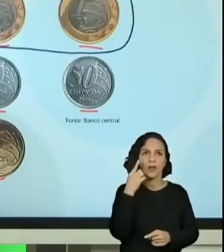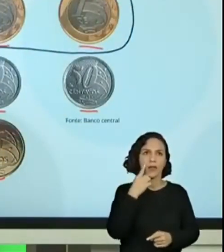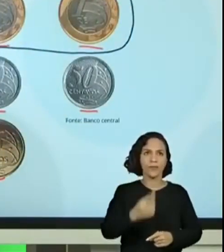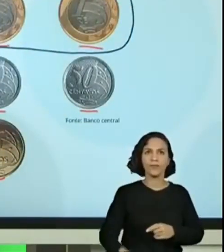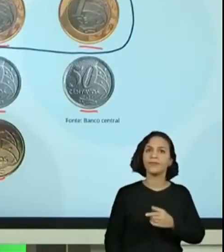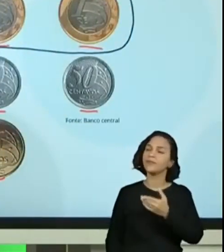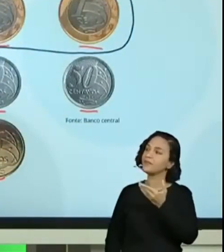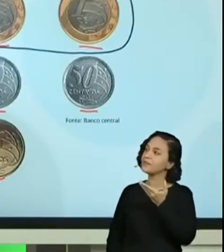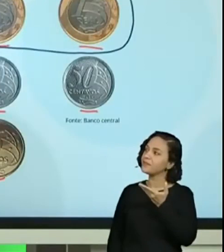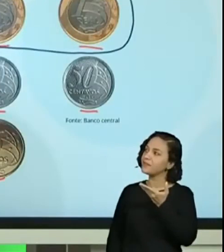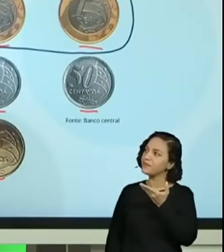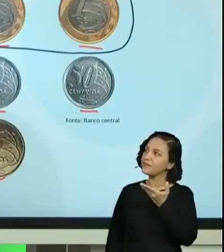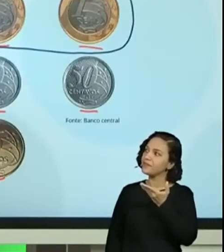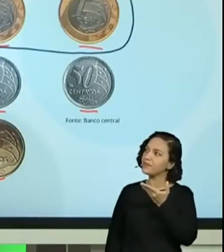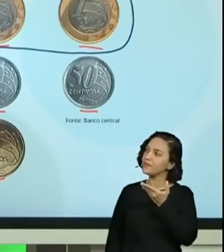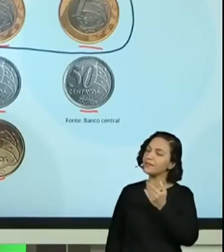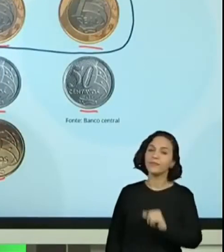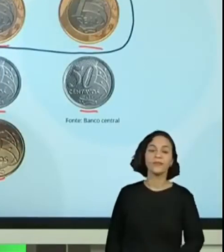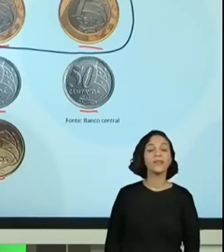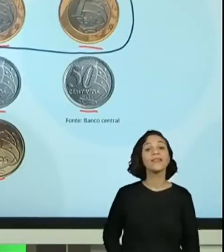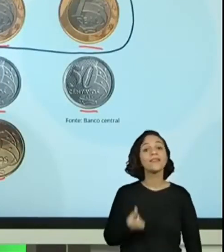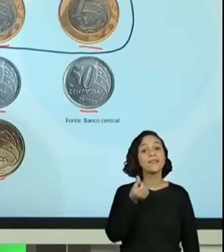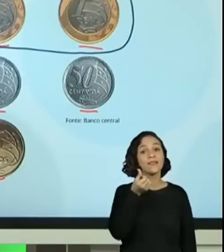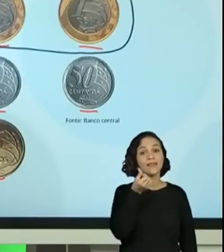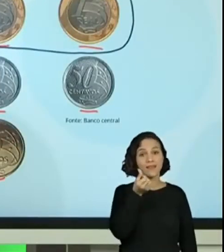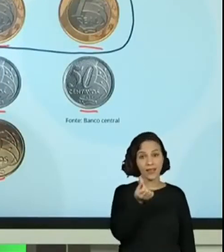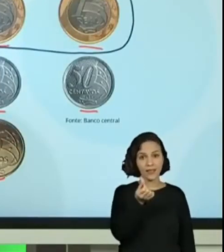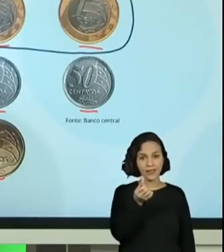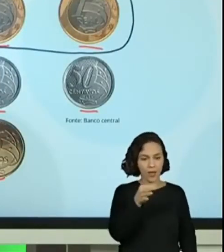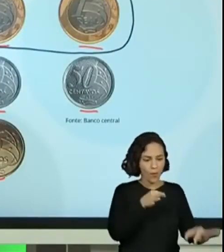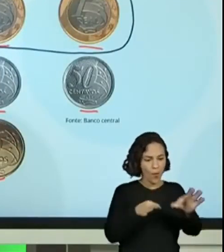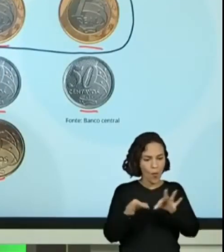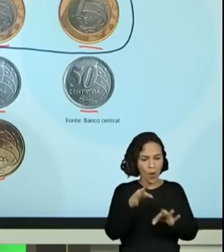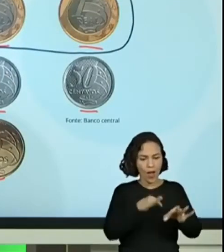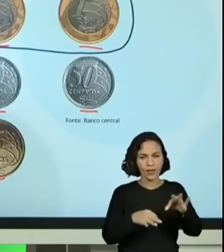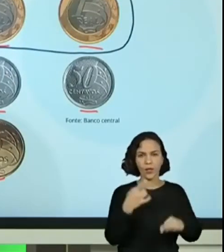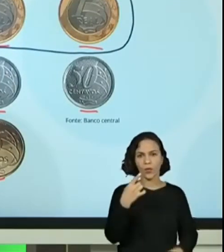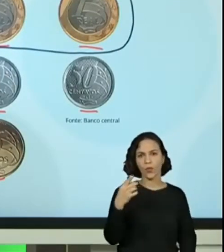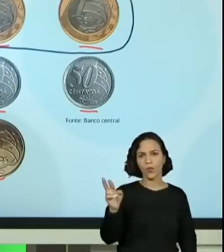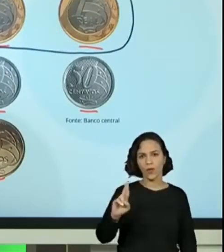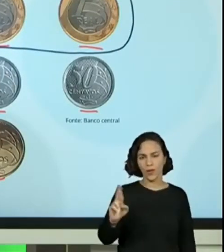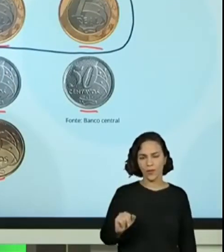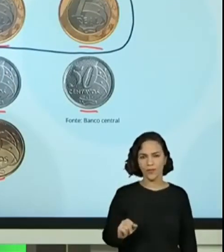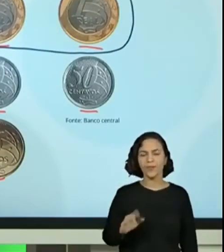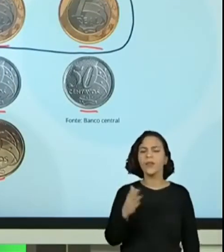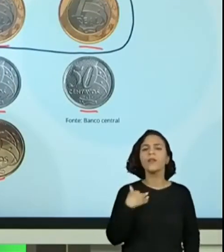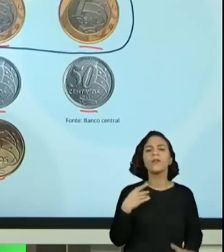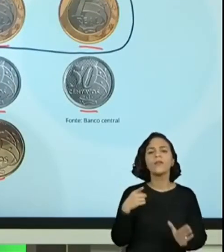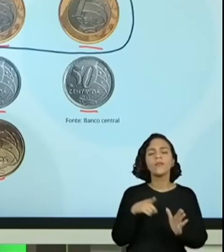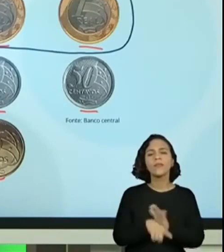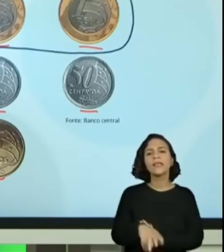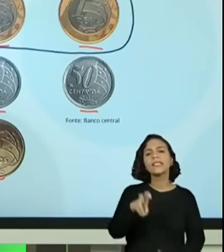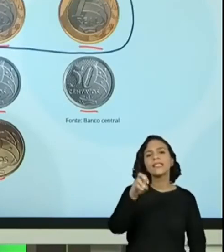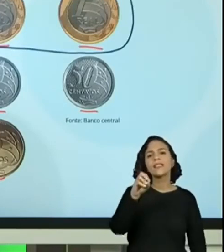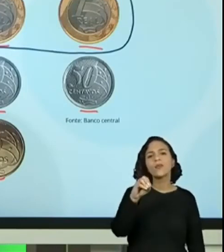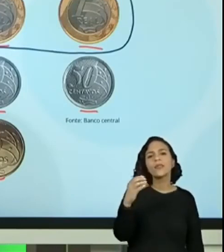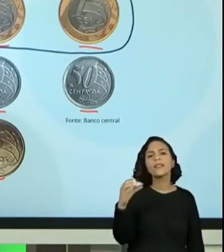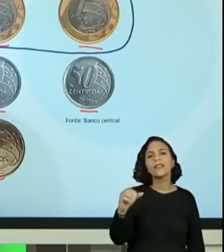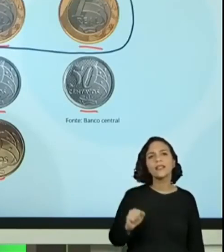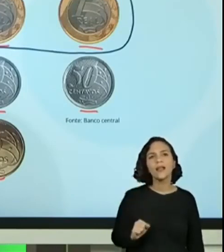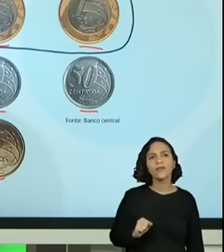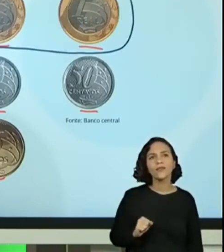verem que tem seis moedas de um real. E de cinquenta centavos, professora Vivi? Cinco